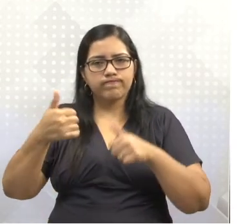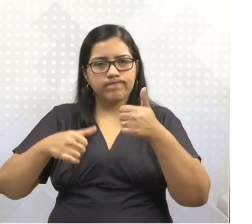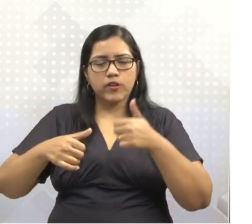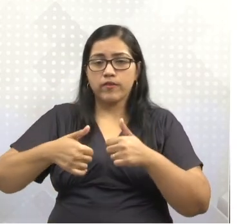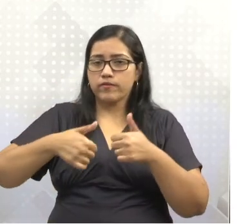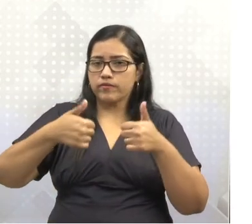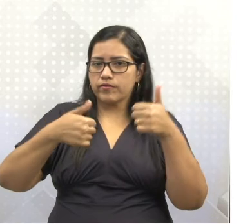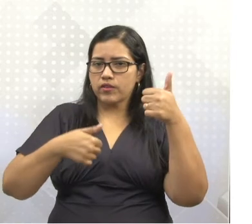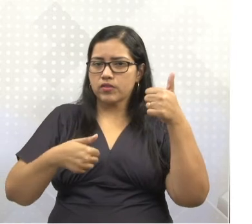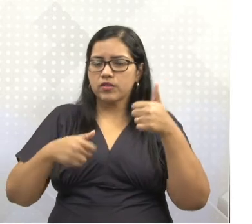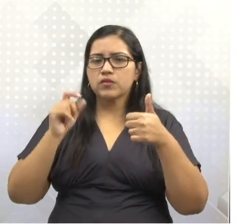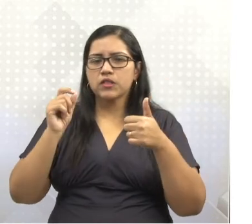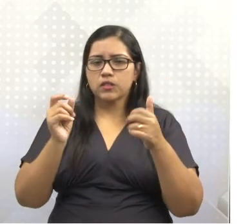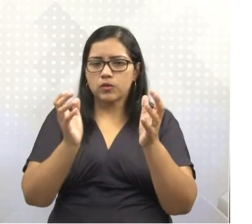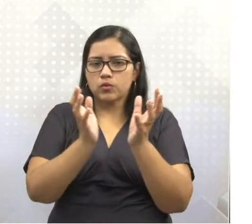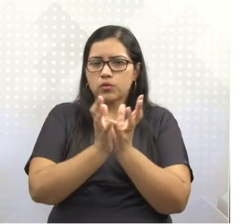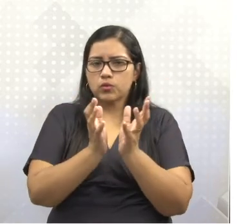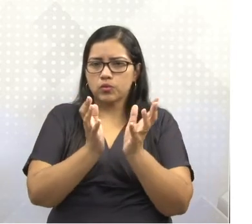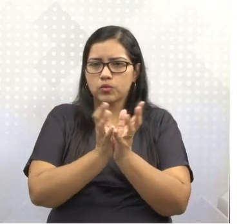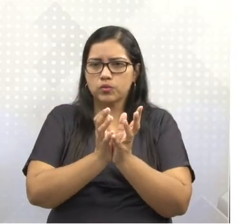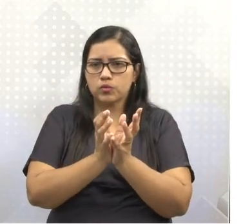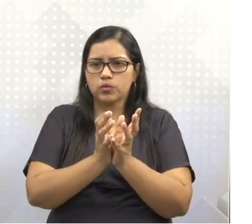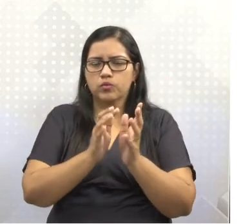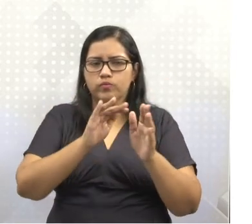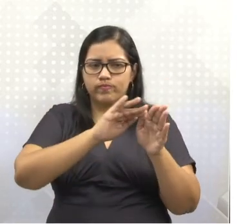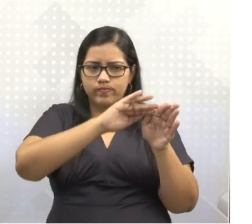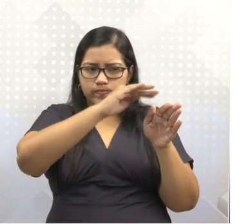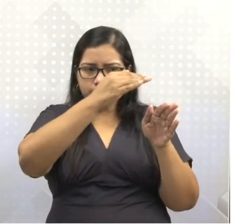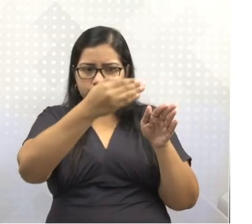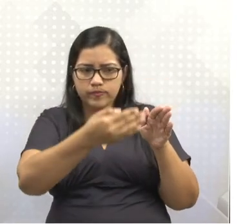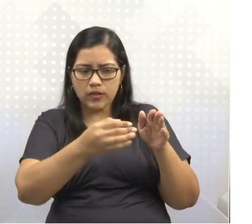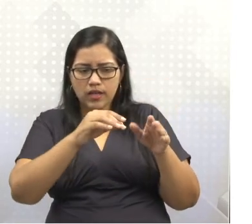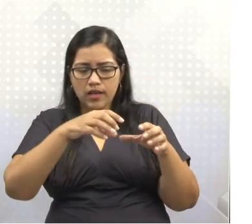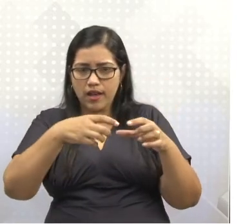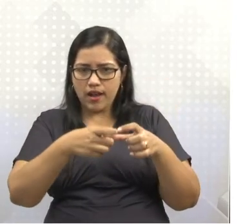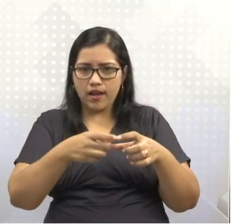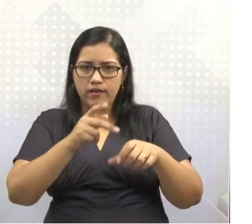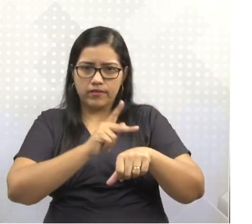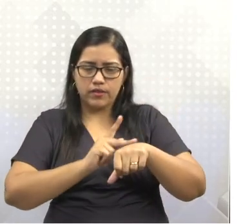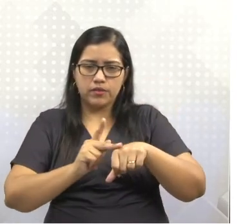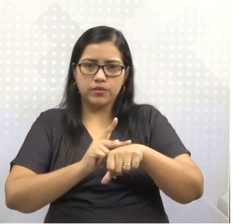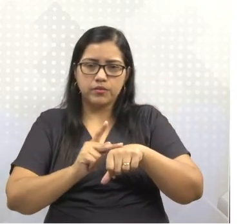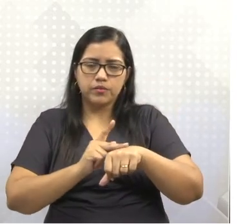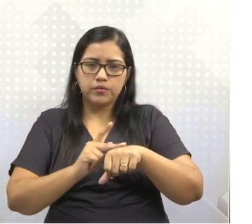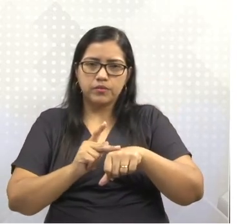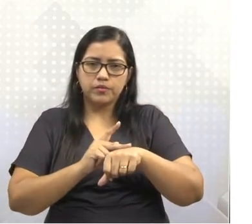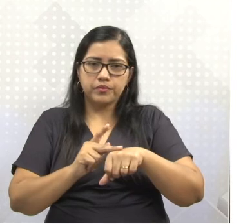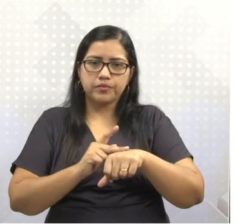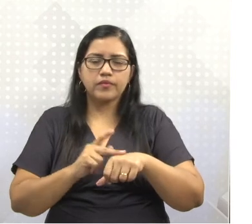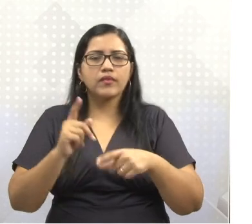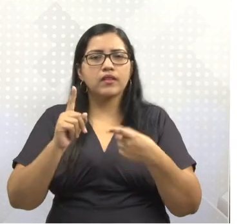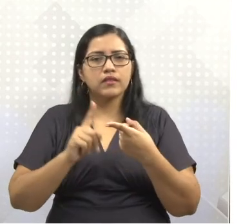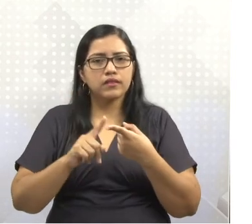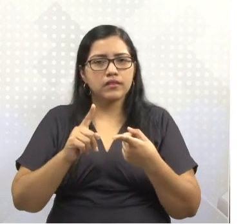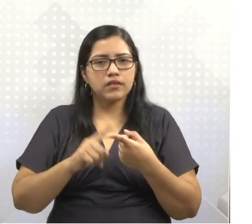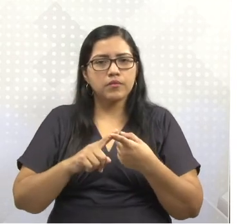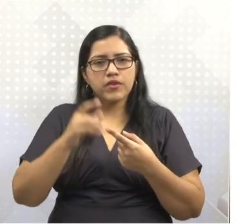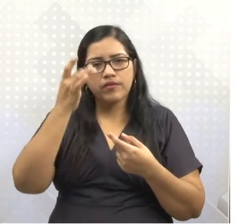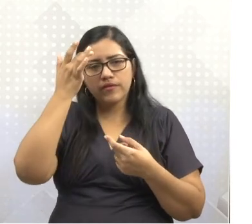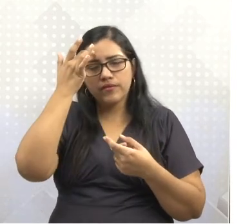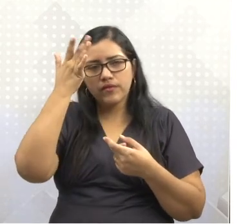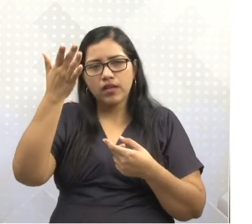ver, que são as grandes reservas ou jazidas de carvão. A facilidade de